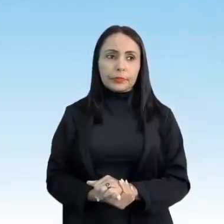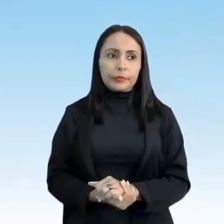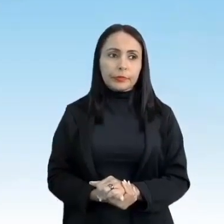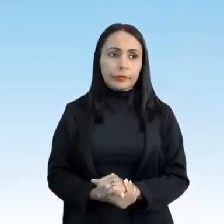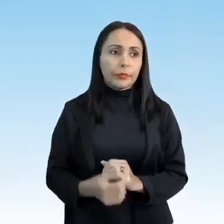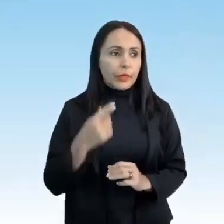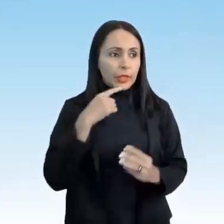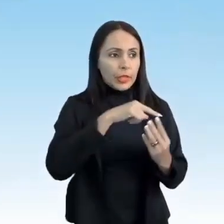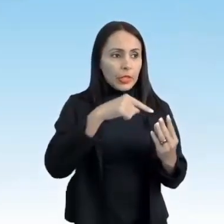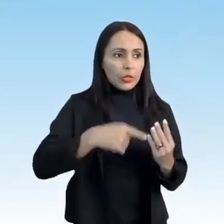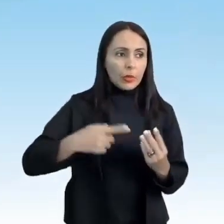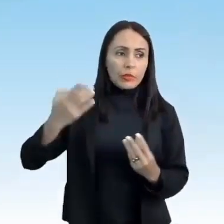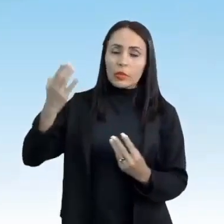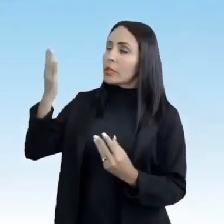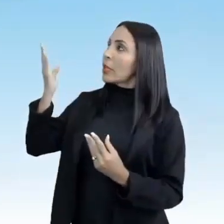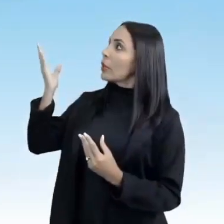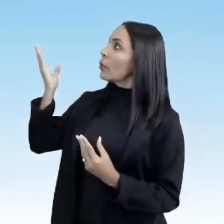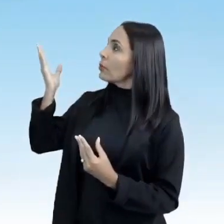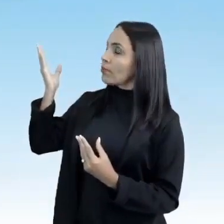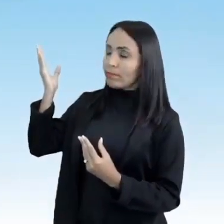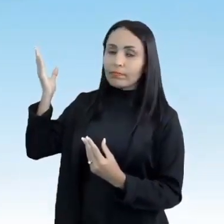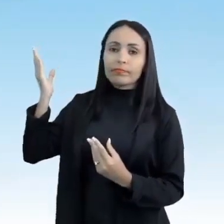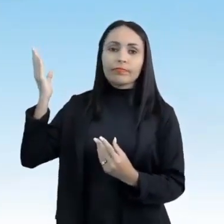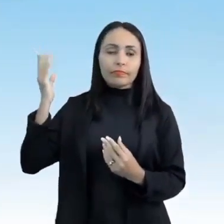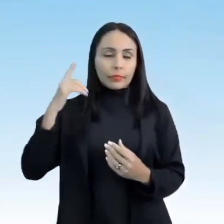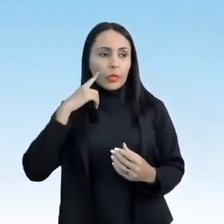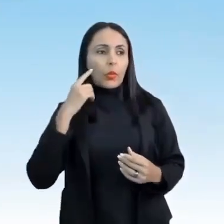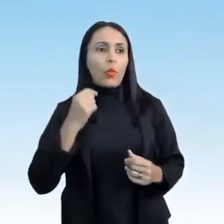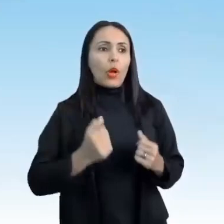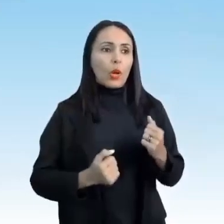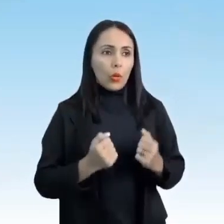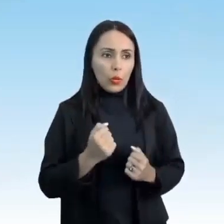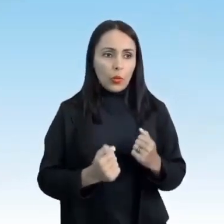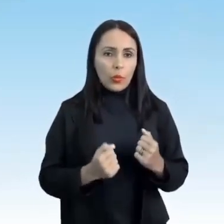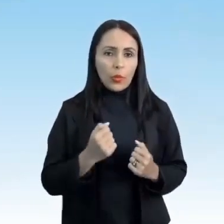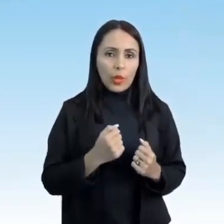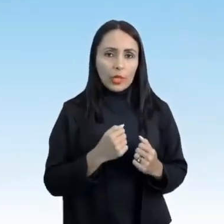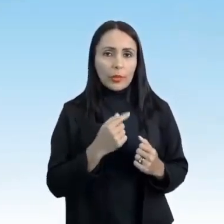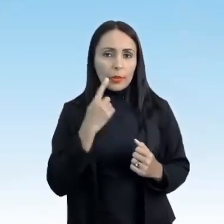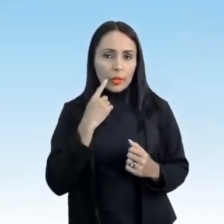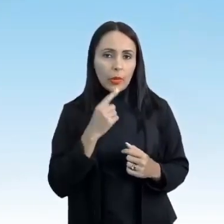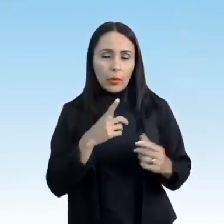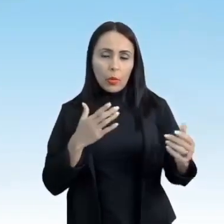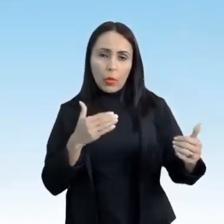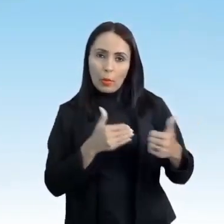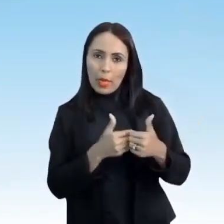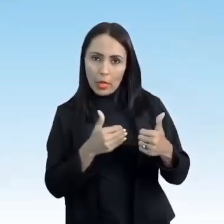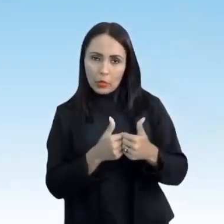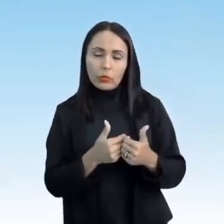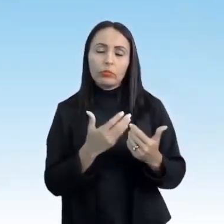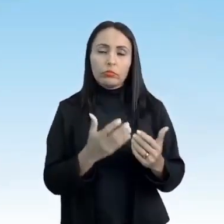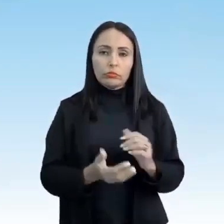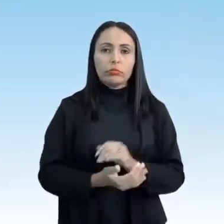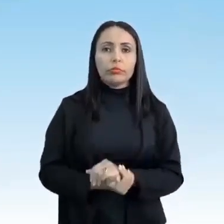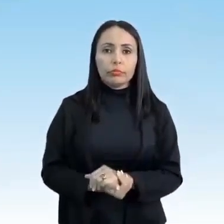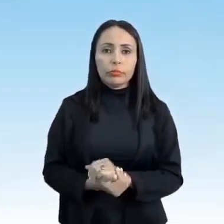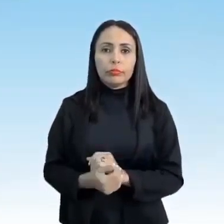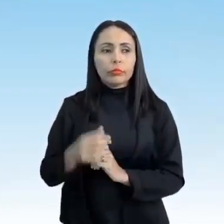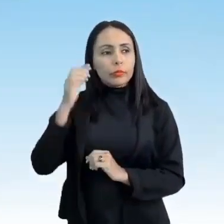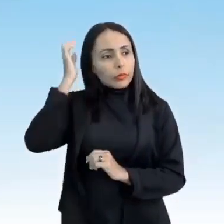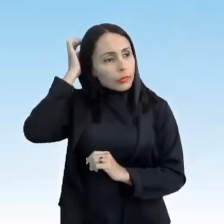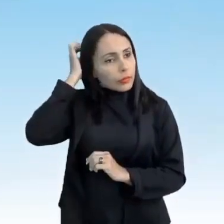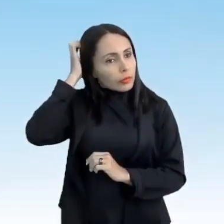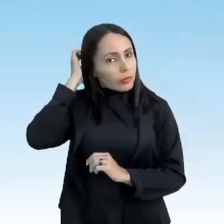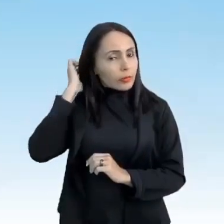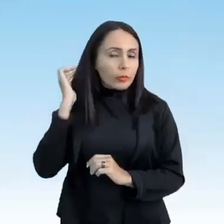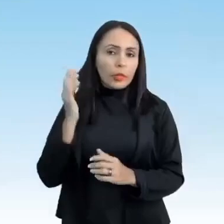eu trouxe três para vocês. Trouxe ali uma corrida de curta distância, é primeiro que vocês estão vendo ali, tá? É uma corrida muito